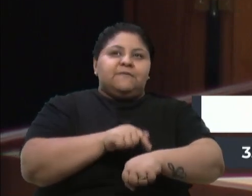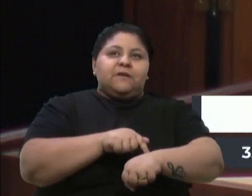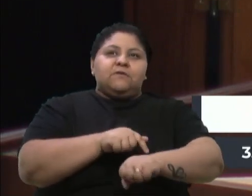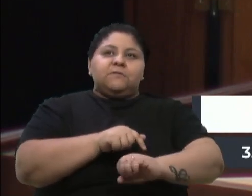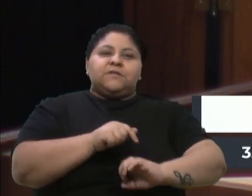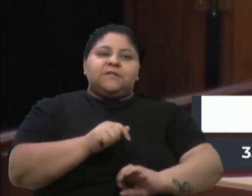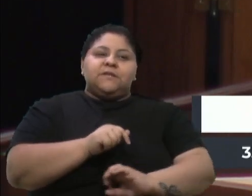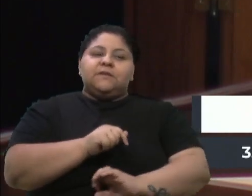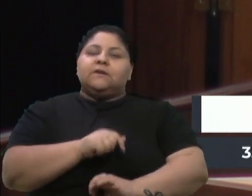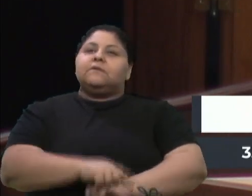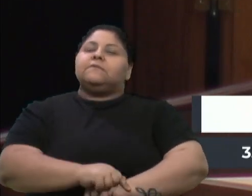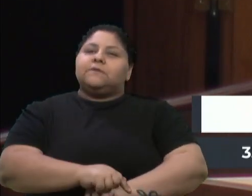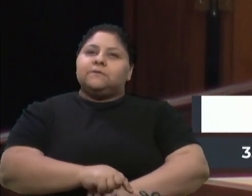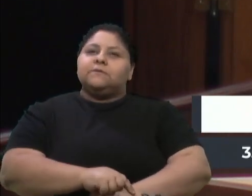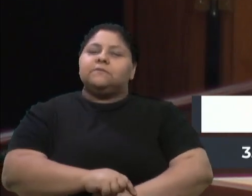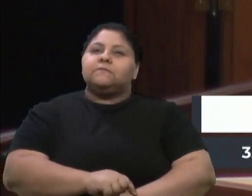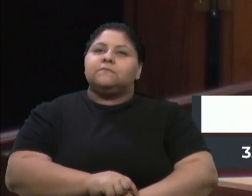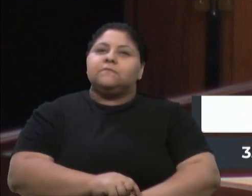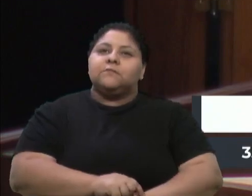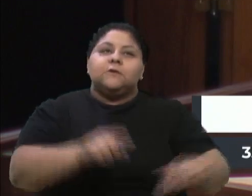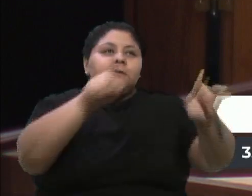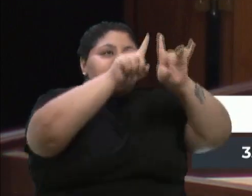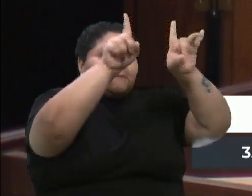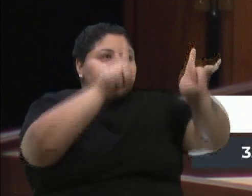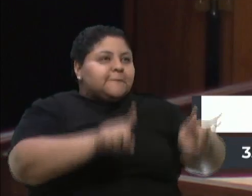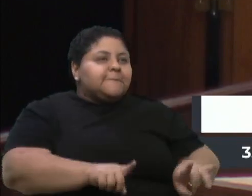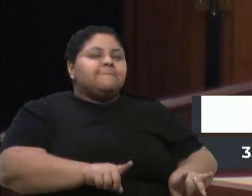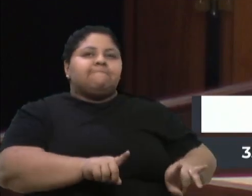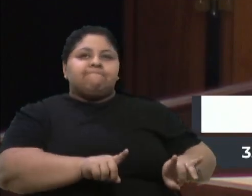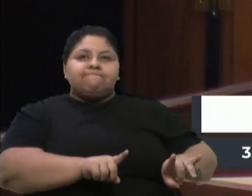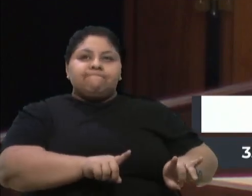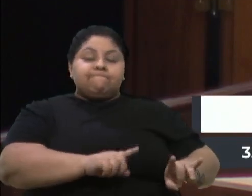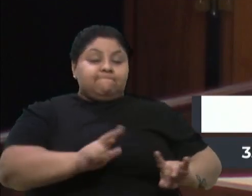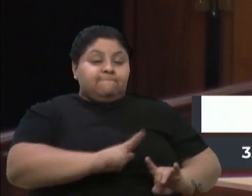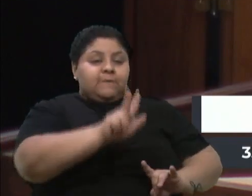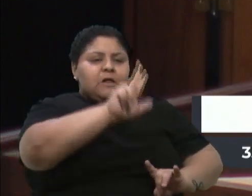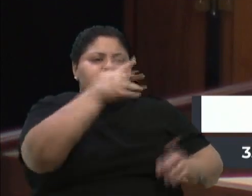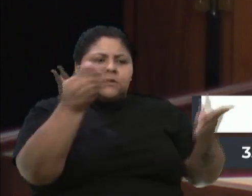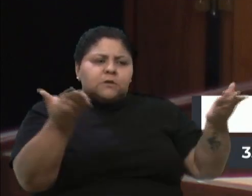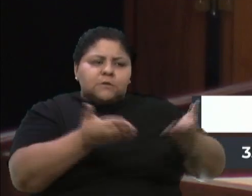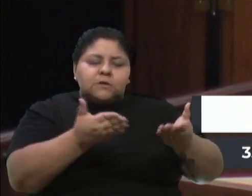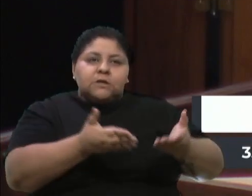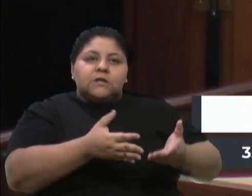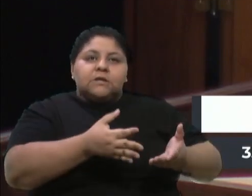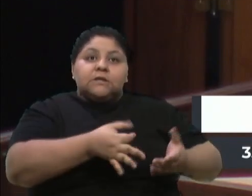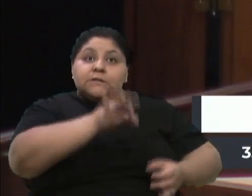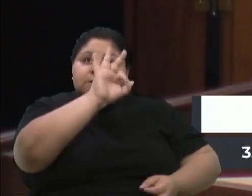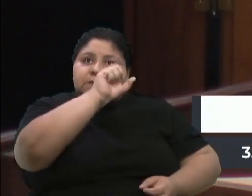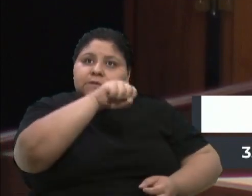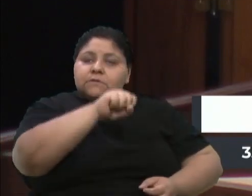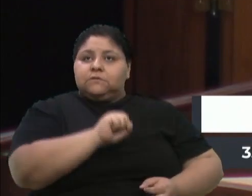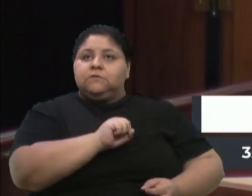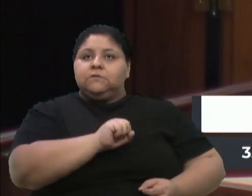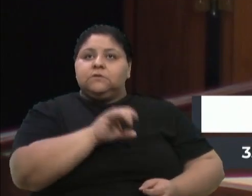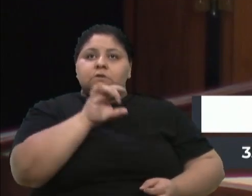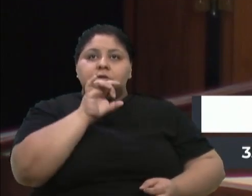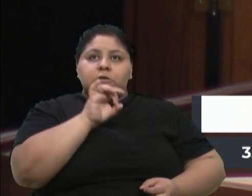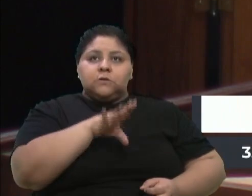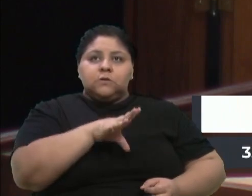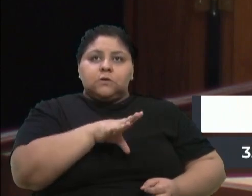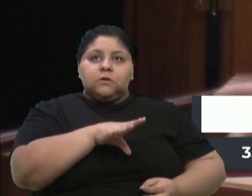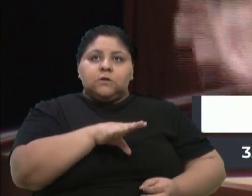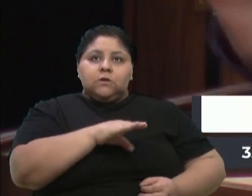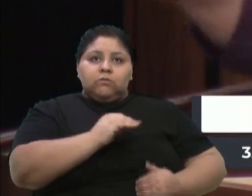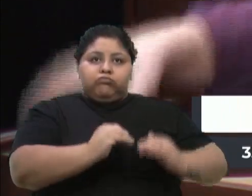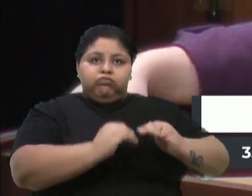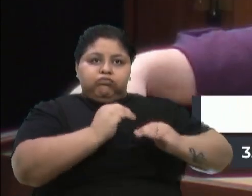o funcionalismo seja valorizado. Com certeza, só que inchando a máquina pública